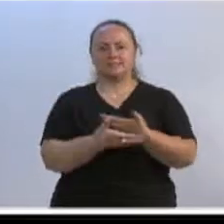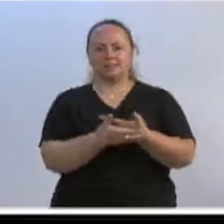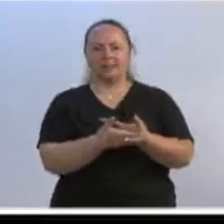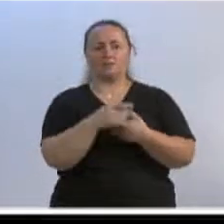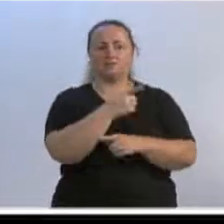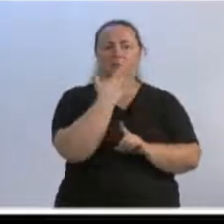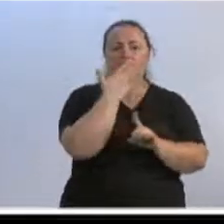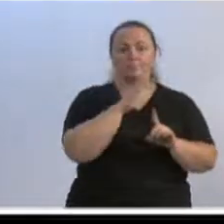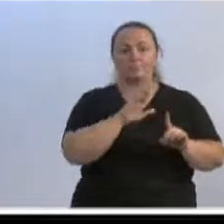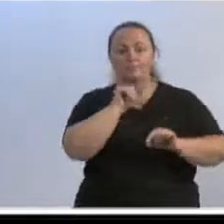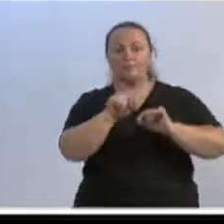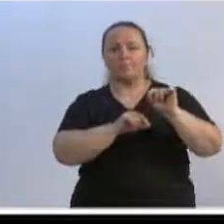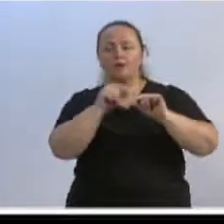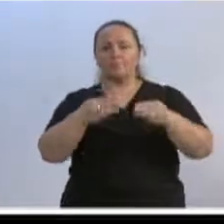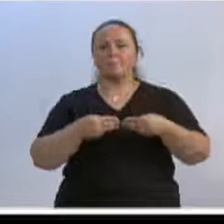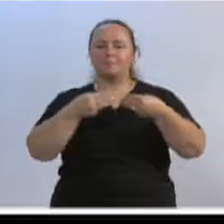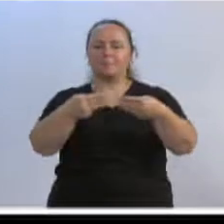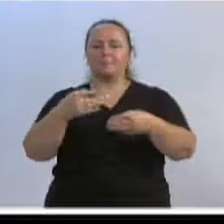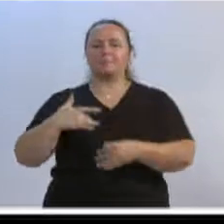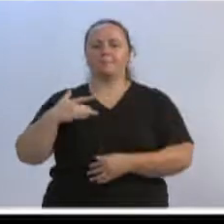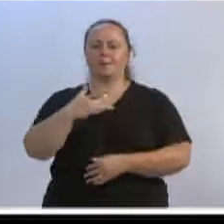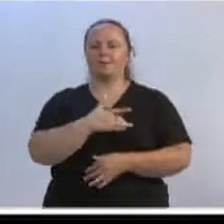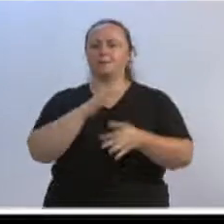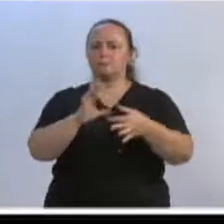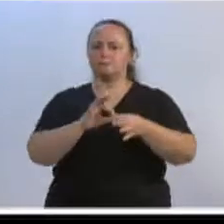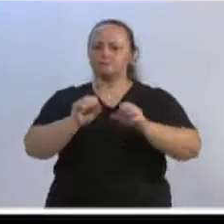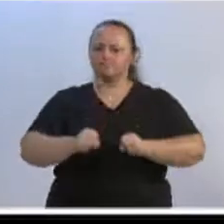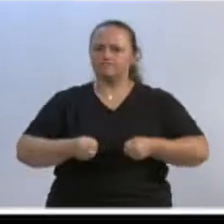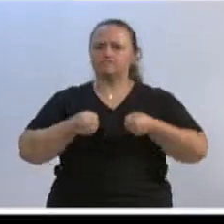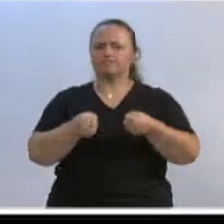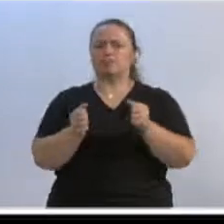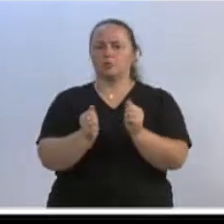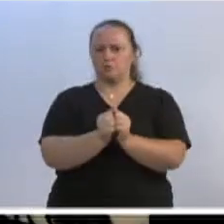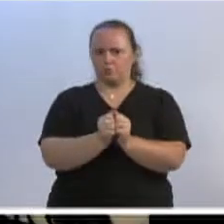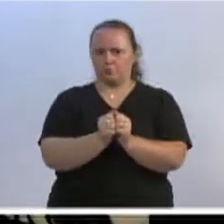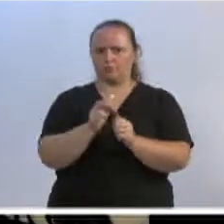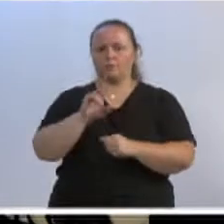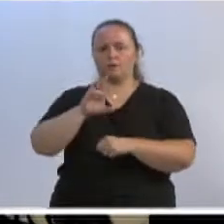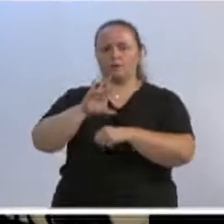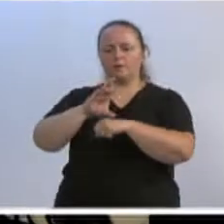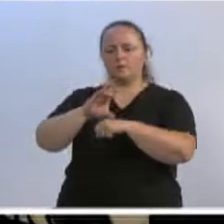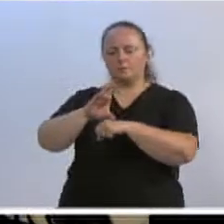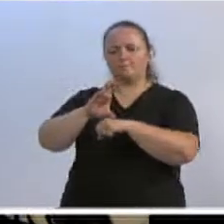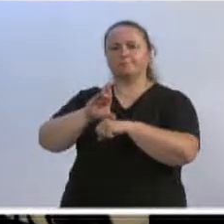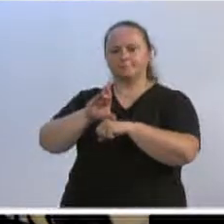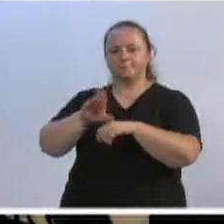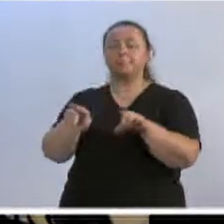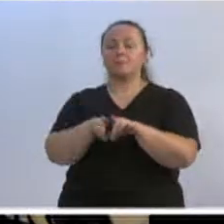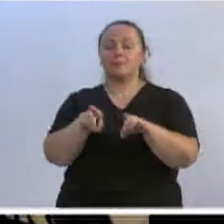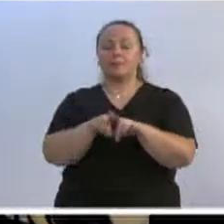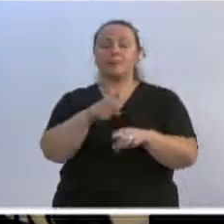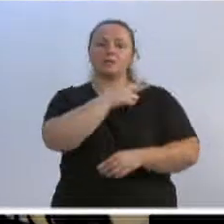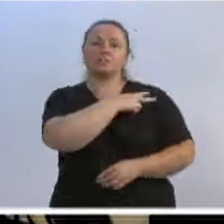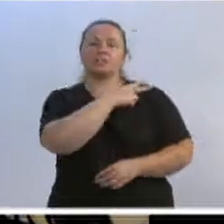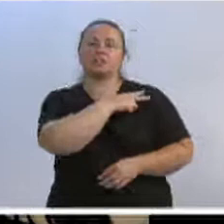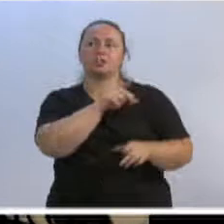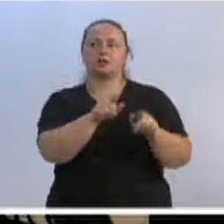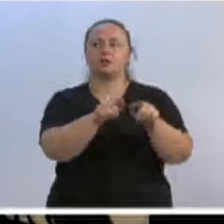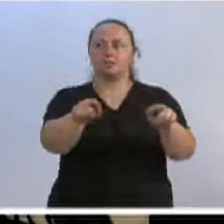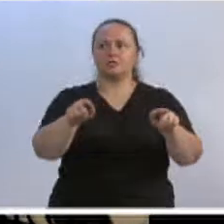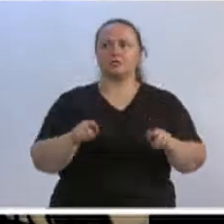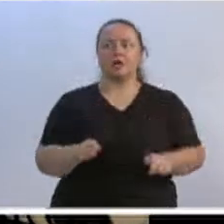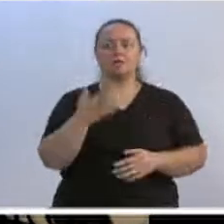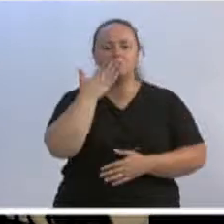ministro da Saúde novos espaços para o hospital. Em Rio dos Cedos, fui recebido pela chefe de gabinete do prefeito, também se